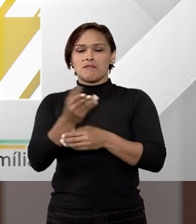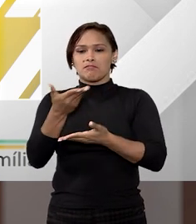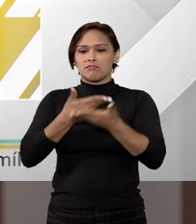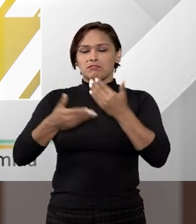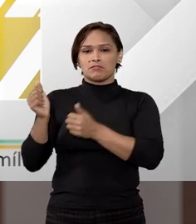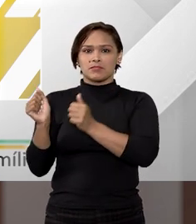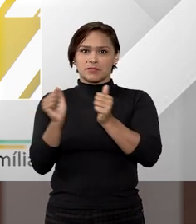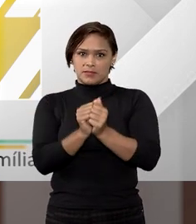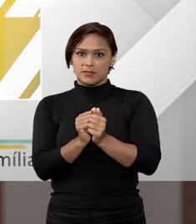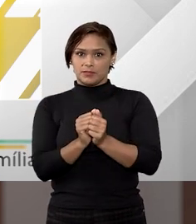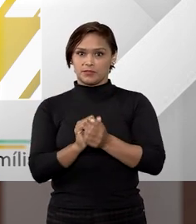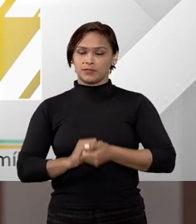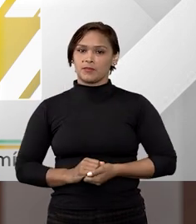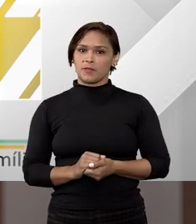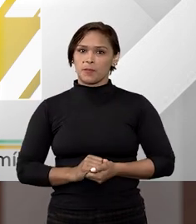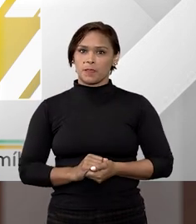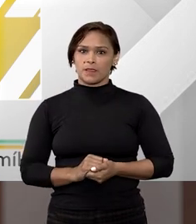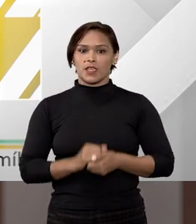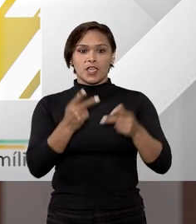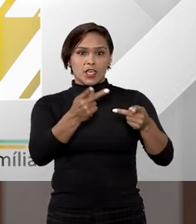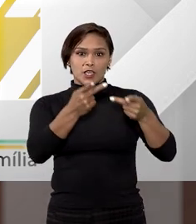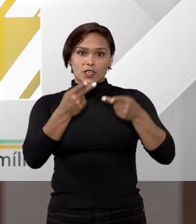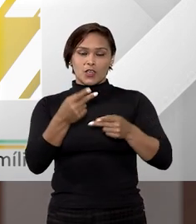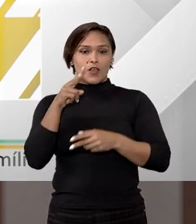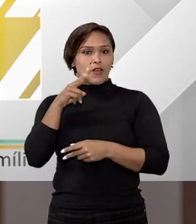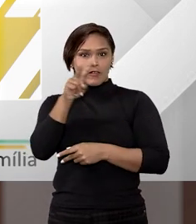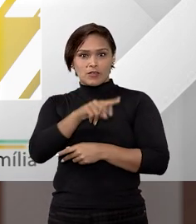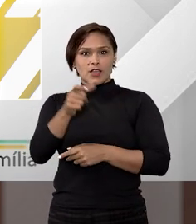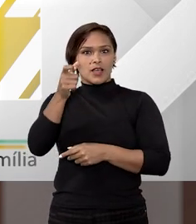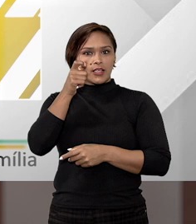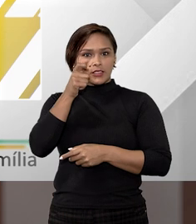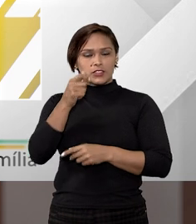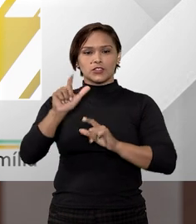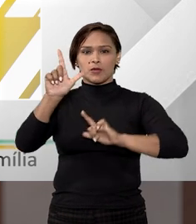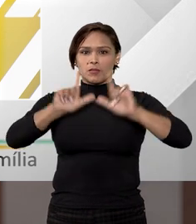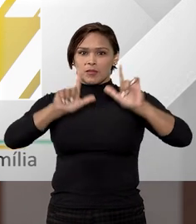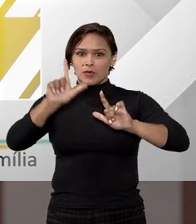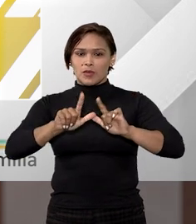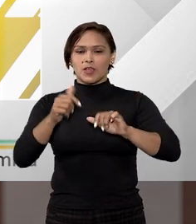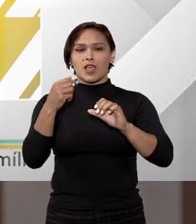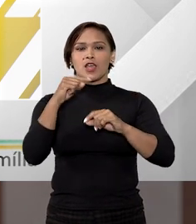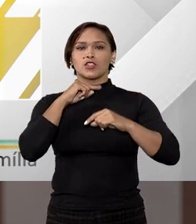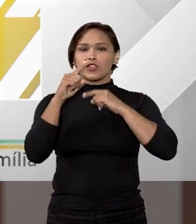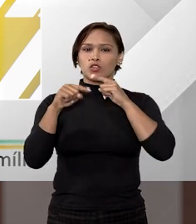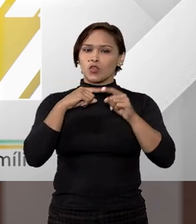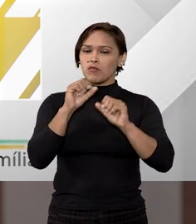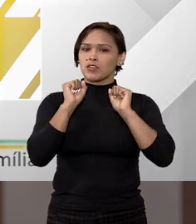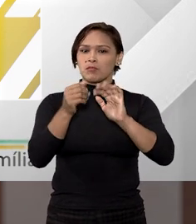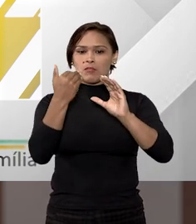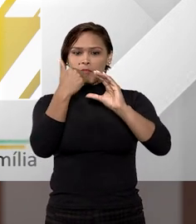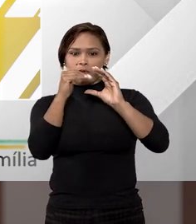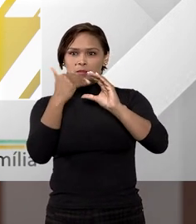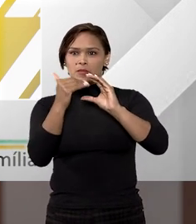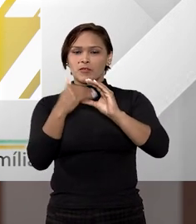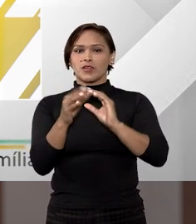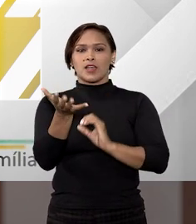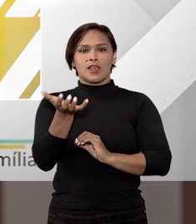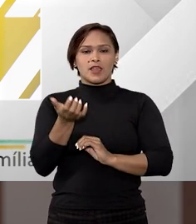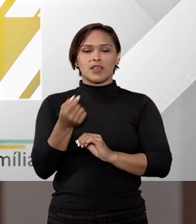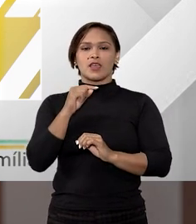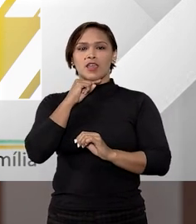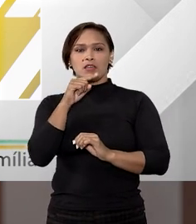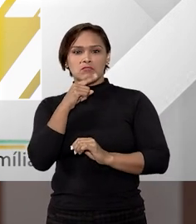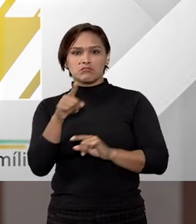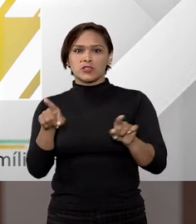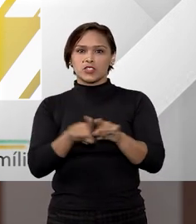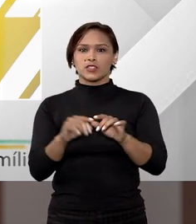somos parceiros, e convido a você a assistir aos programas, mandar suas dúvidas, enfim, estamos super à disposição,